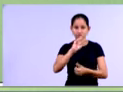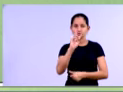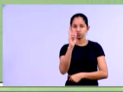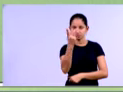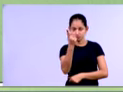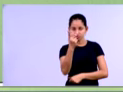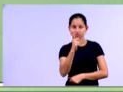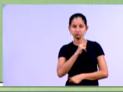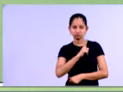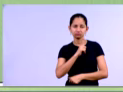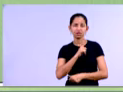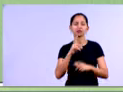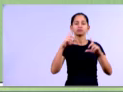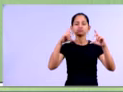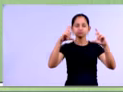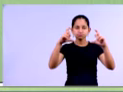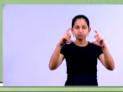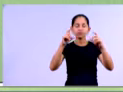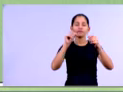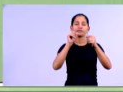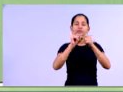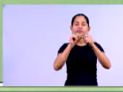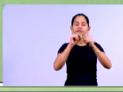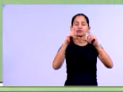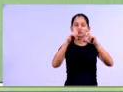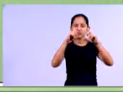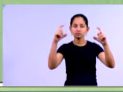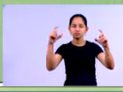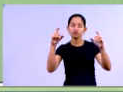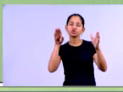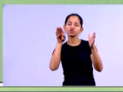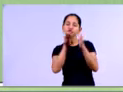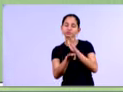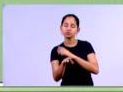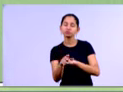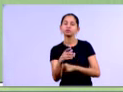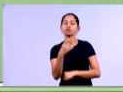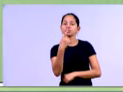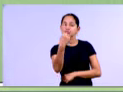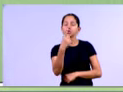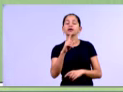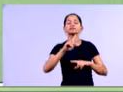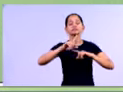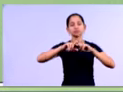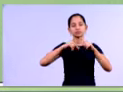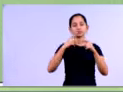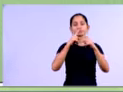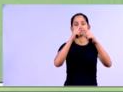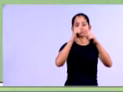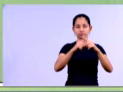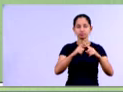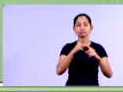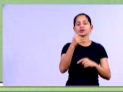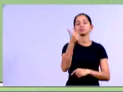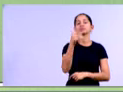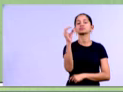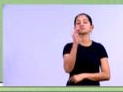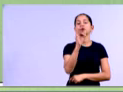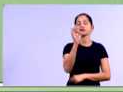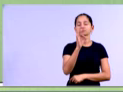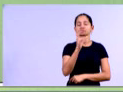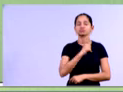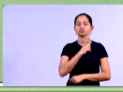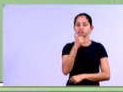né, aqui no nosso parênteses, o resultado nós vamos diminuir de 1 e depois multiplicar por 100, tá, para a gente ter o nosso percentual.